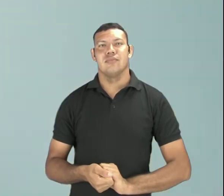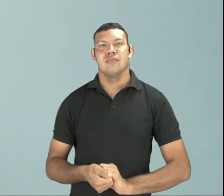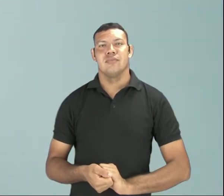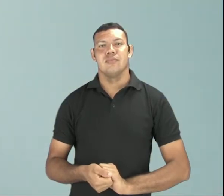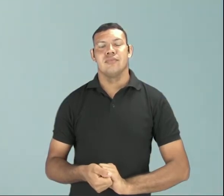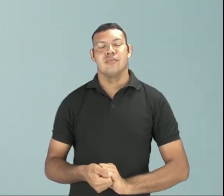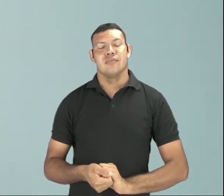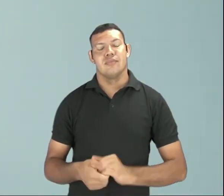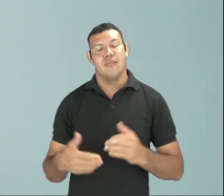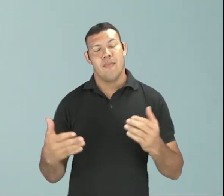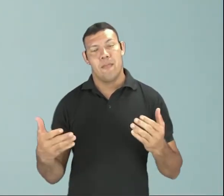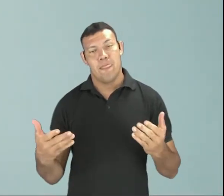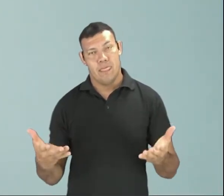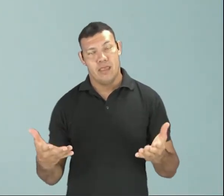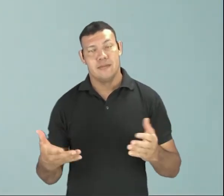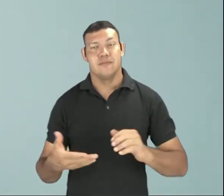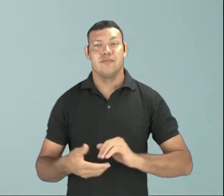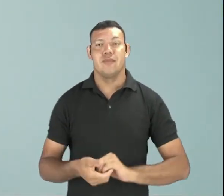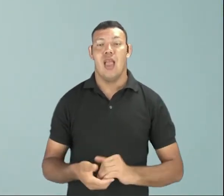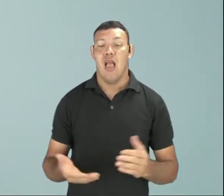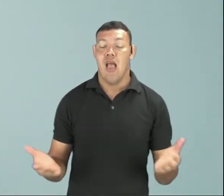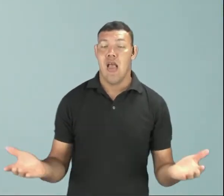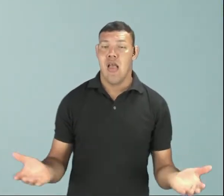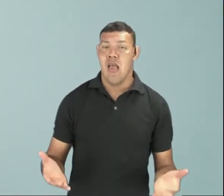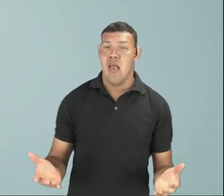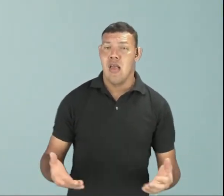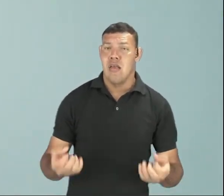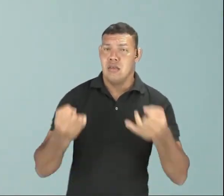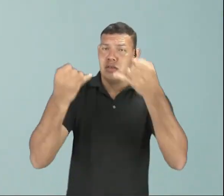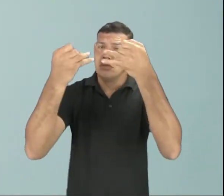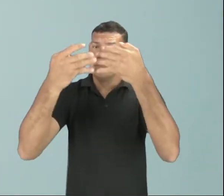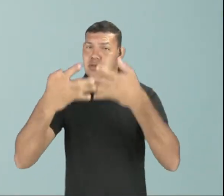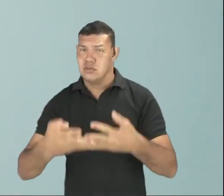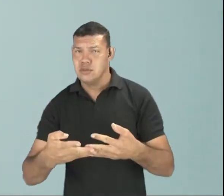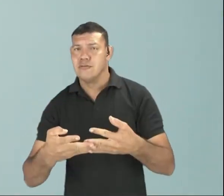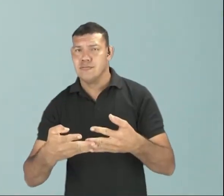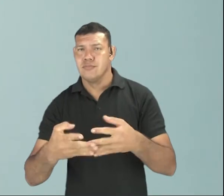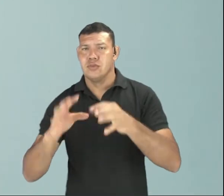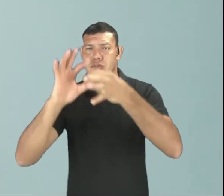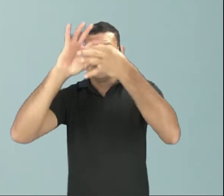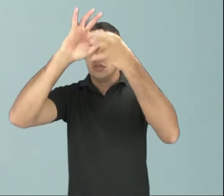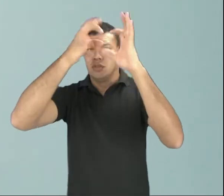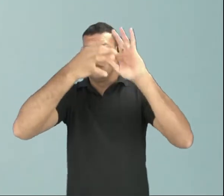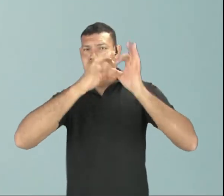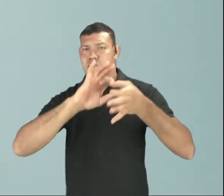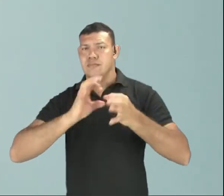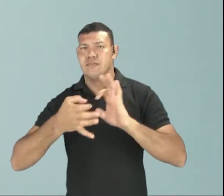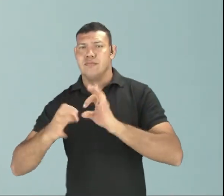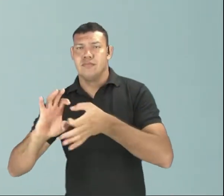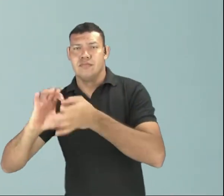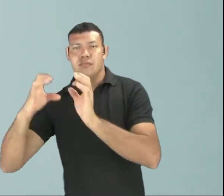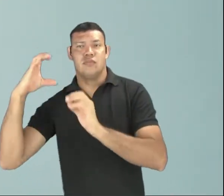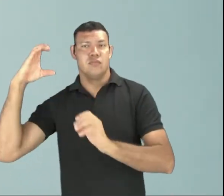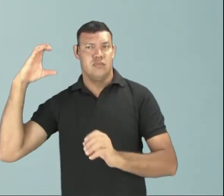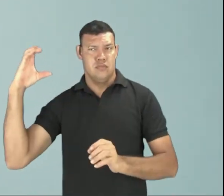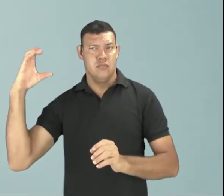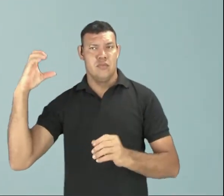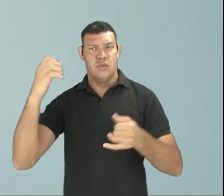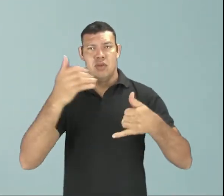Em seguida, eu vou falar agora com vocês sobre o ciclo do carbono, que também é fundamental